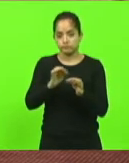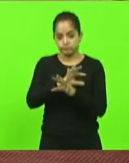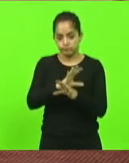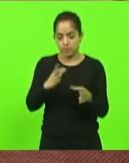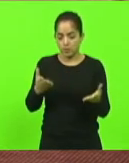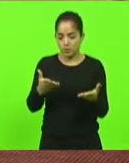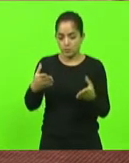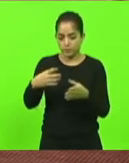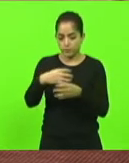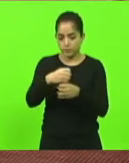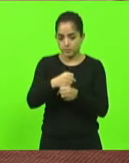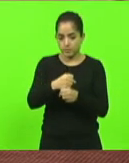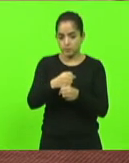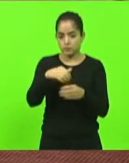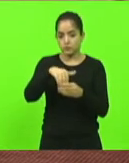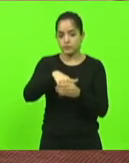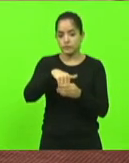resultado.